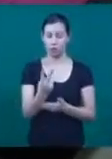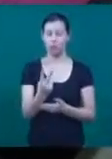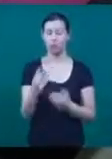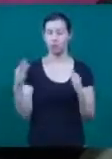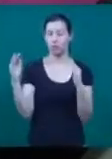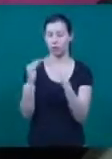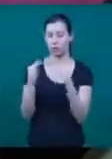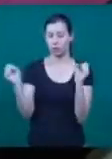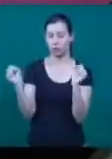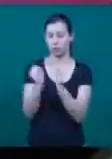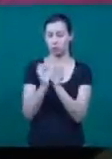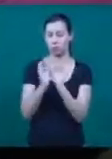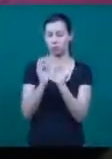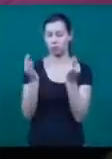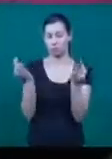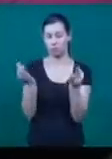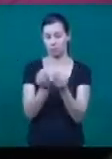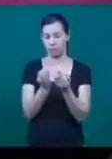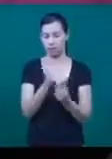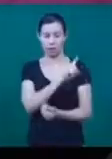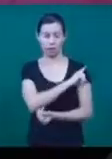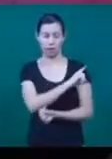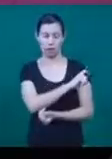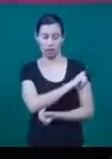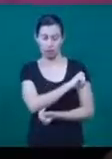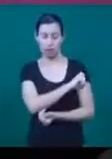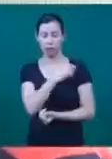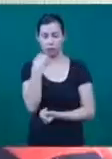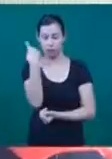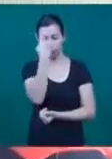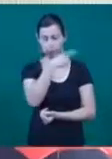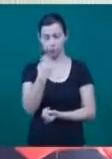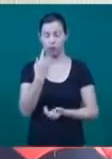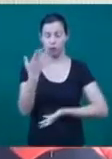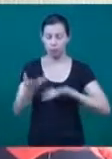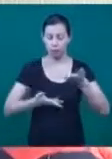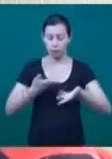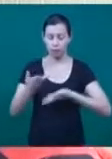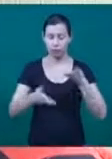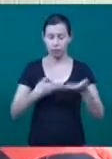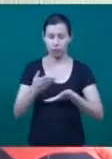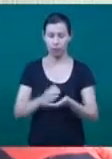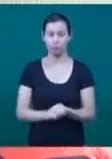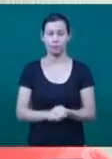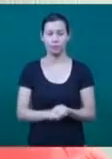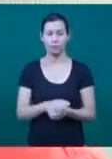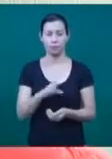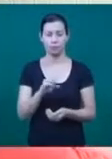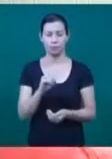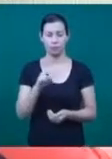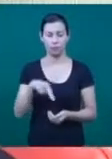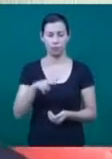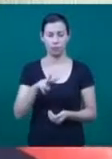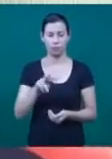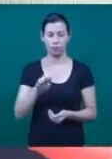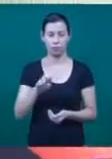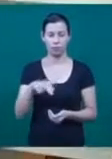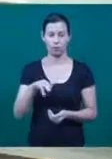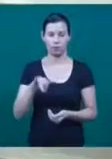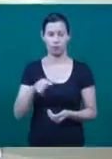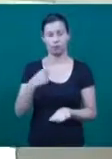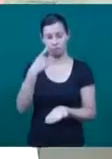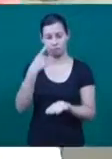enfermeira durante 24 horas, todos os dias da semana. Foi difícil conseguir o convênio pelo plano de saúde.